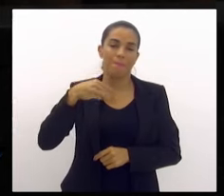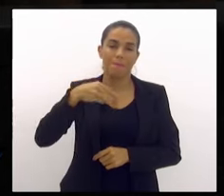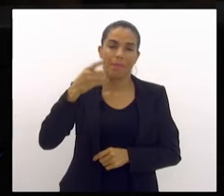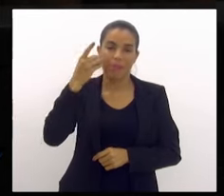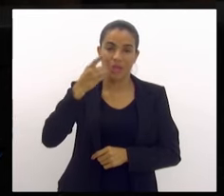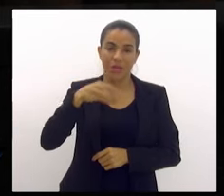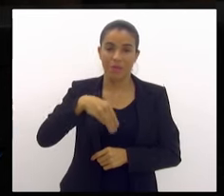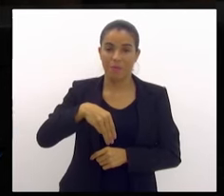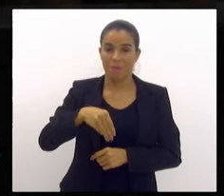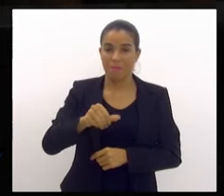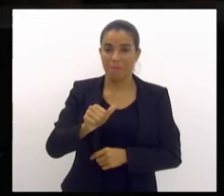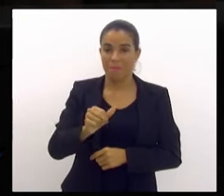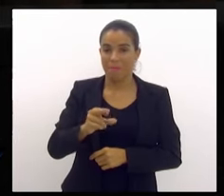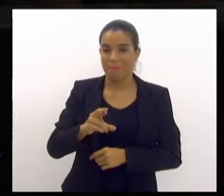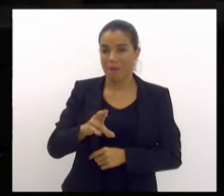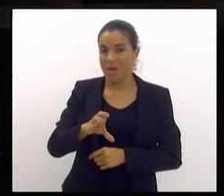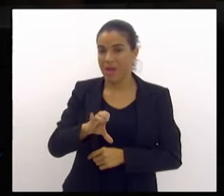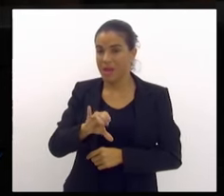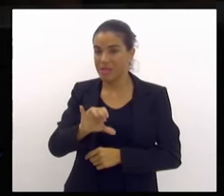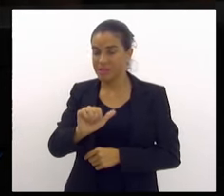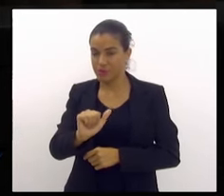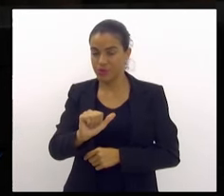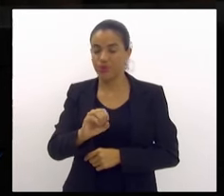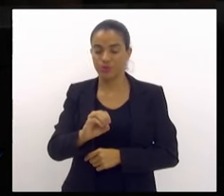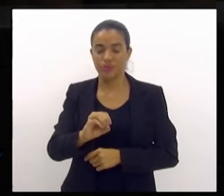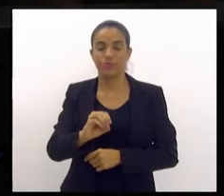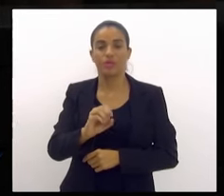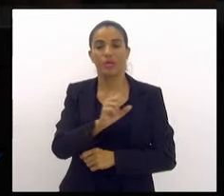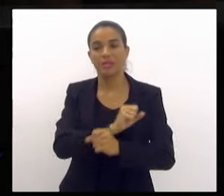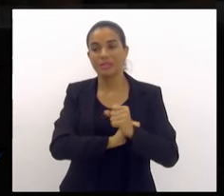na semana passada,